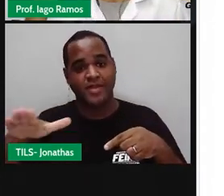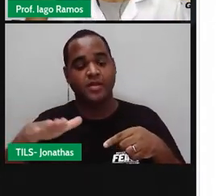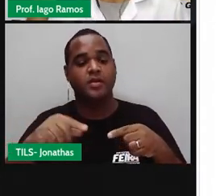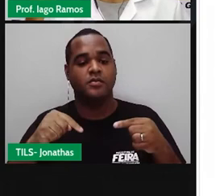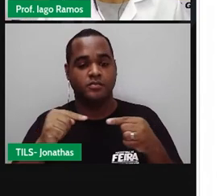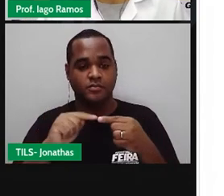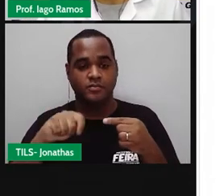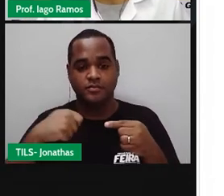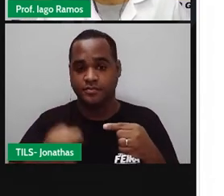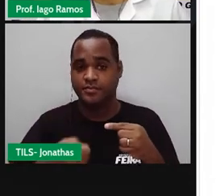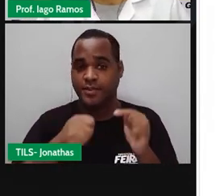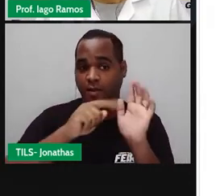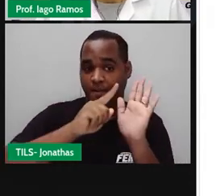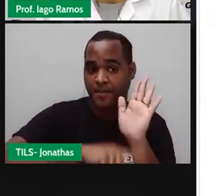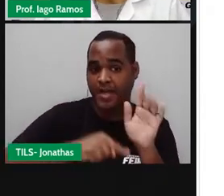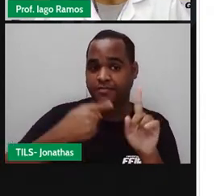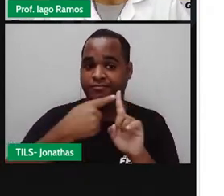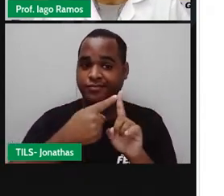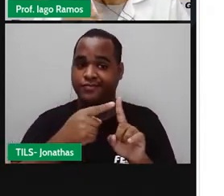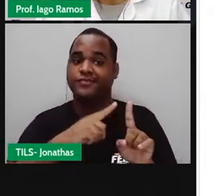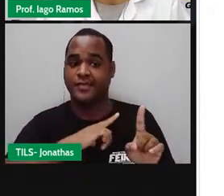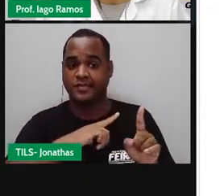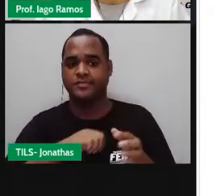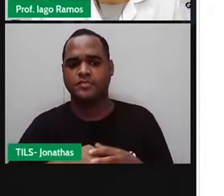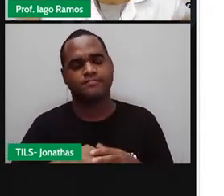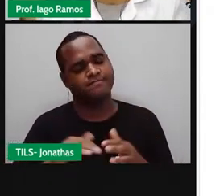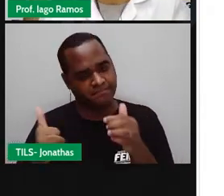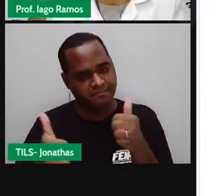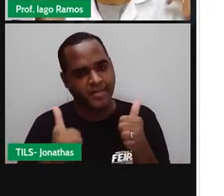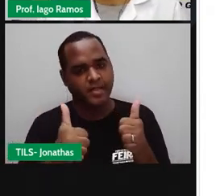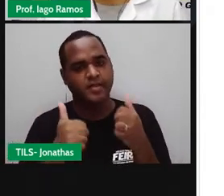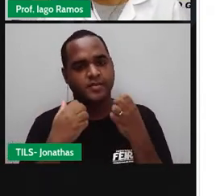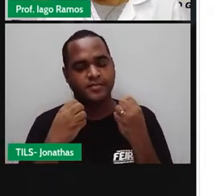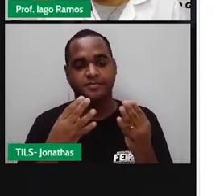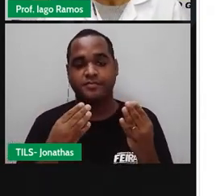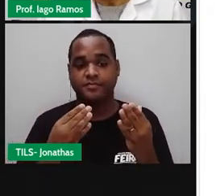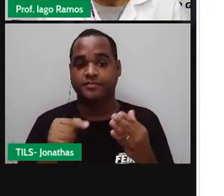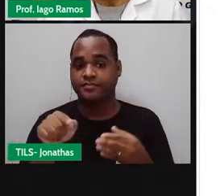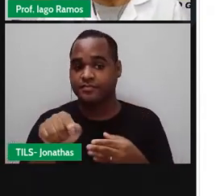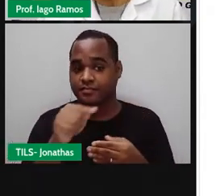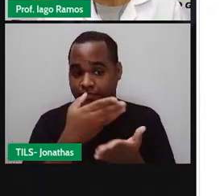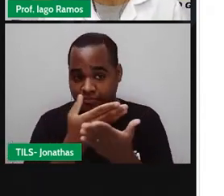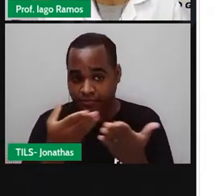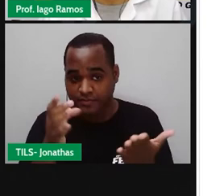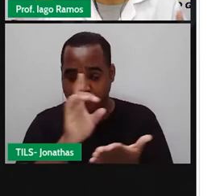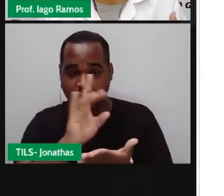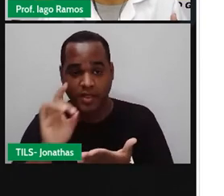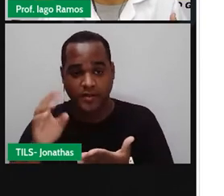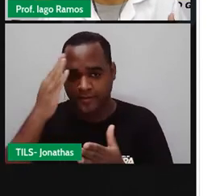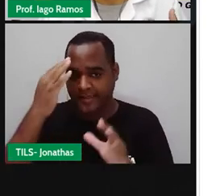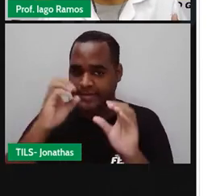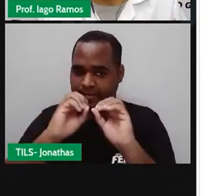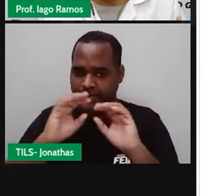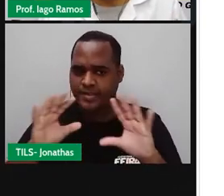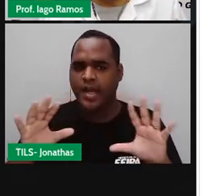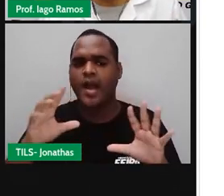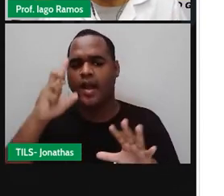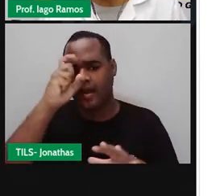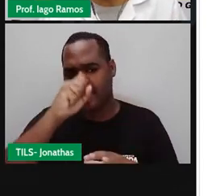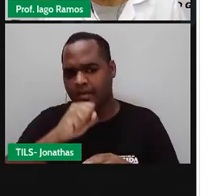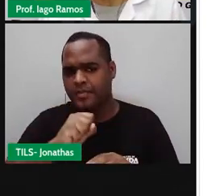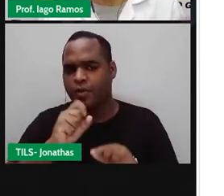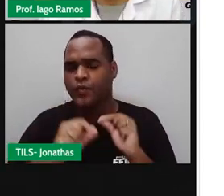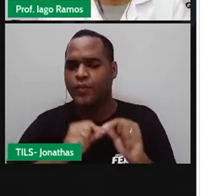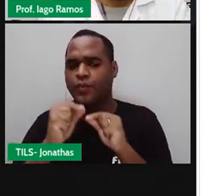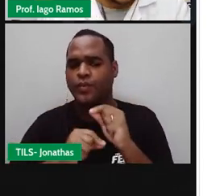aparece número negativo. Tá, beleza. Você, eu acredito que você até agora já entendeu